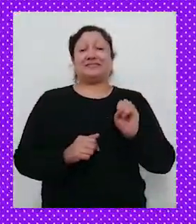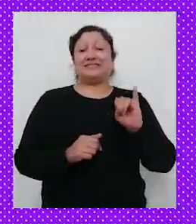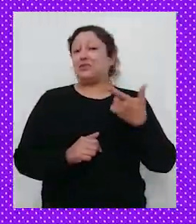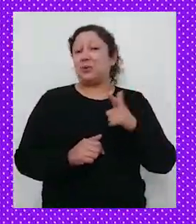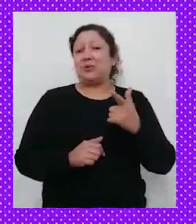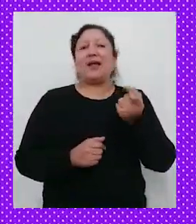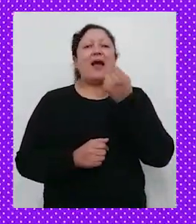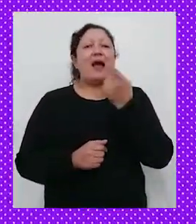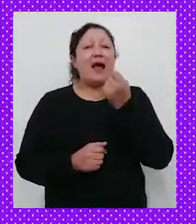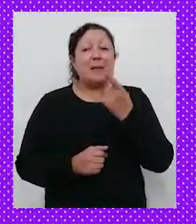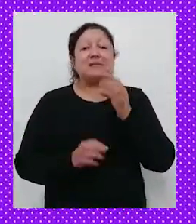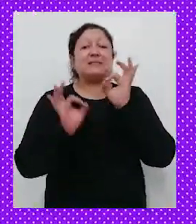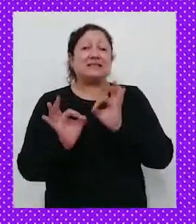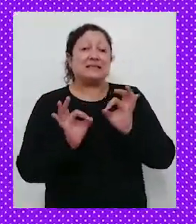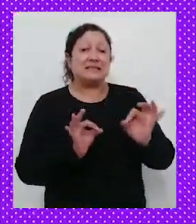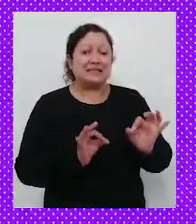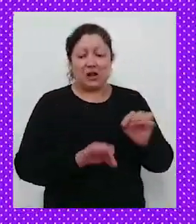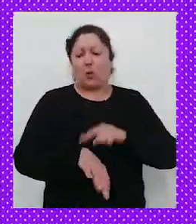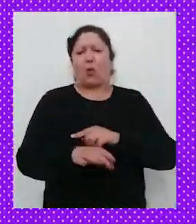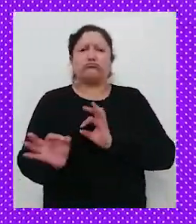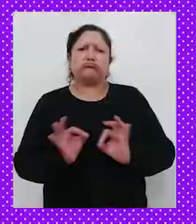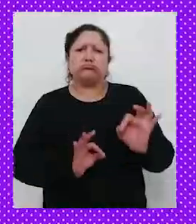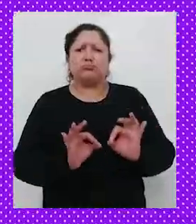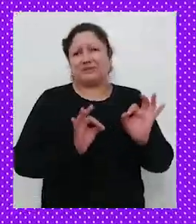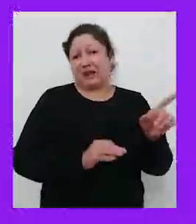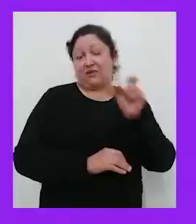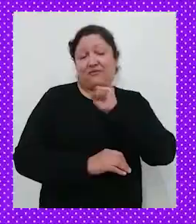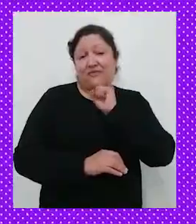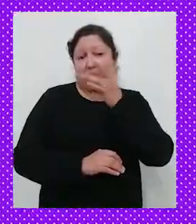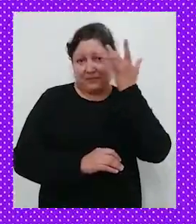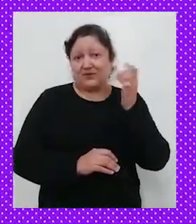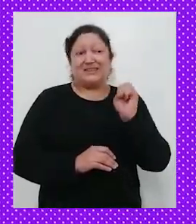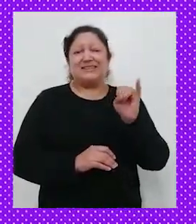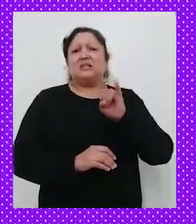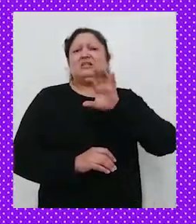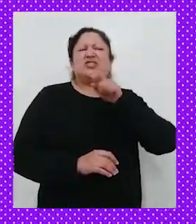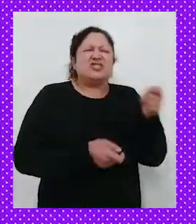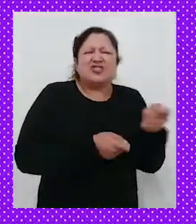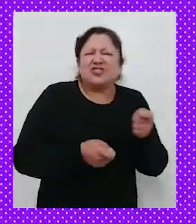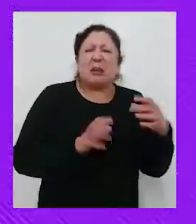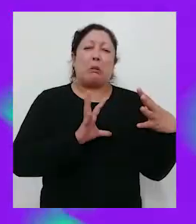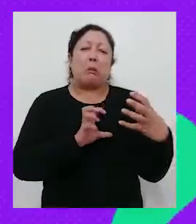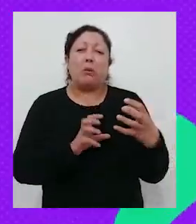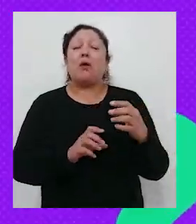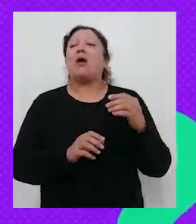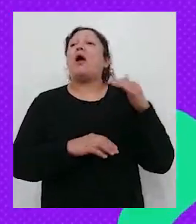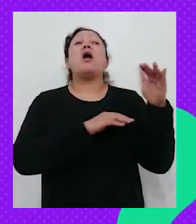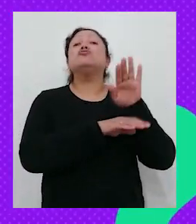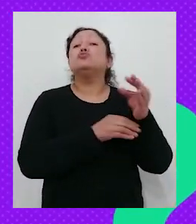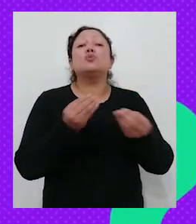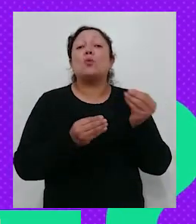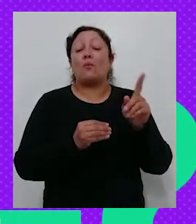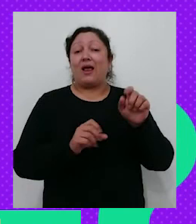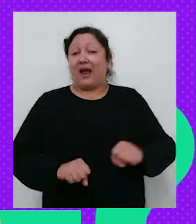Quando não oferecem os remédios na quantidade e horários corretos. Quando o ameaçam e xingam. E onde buscar